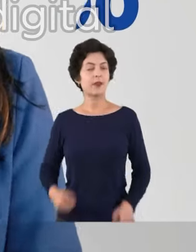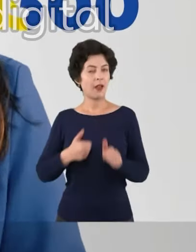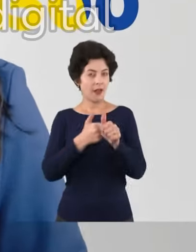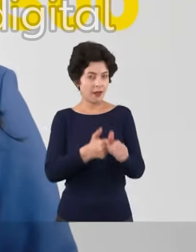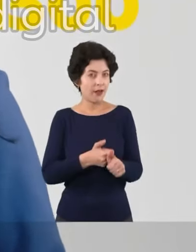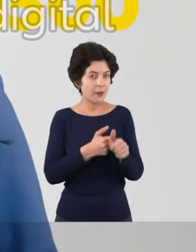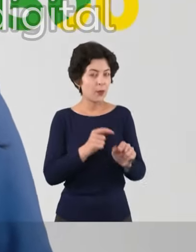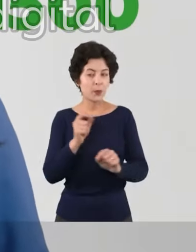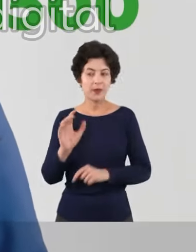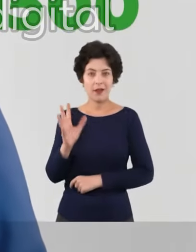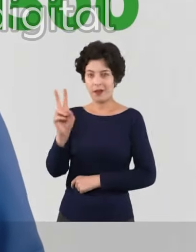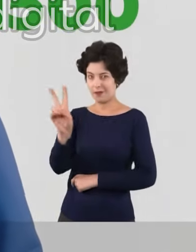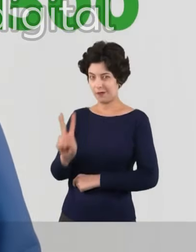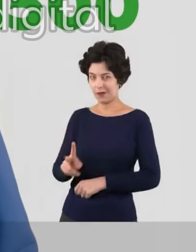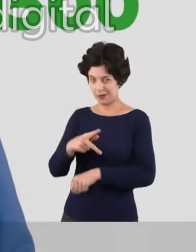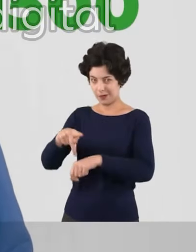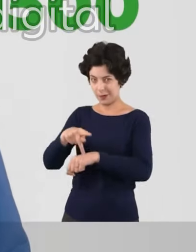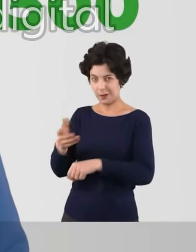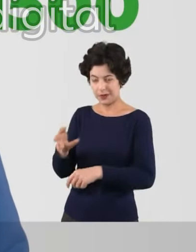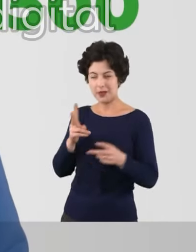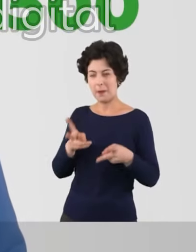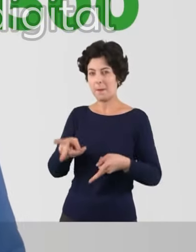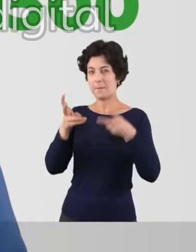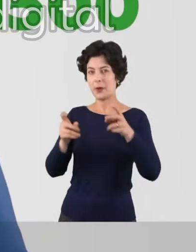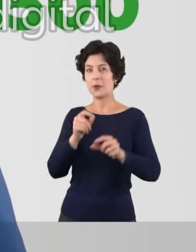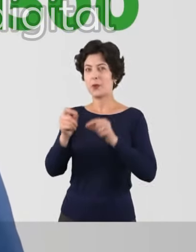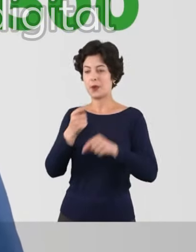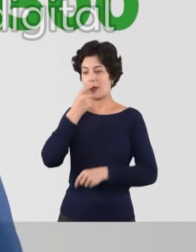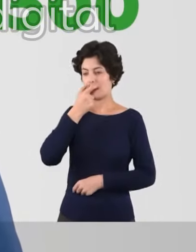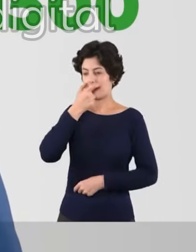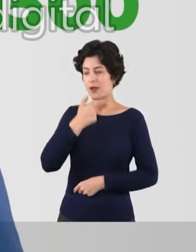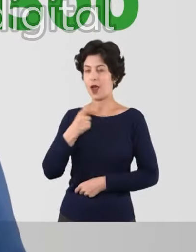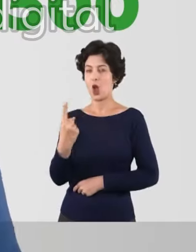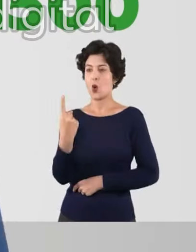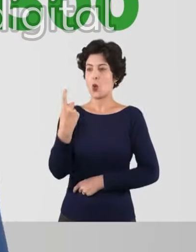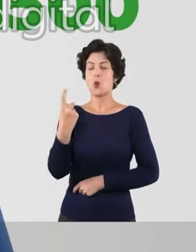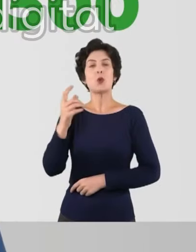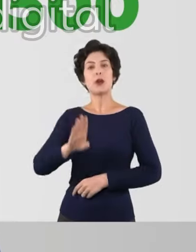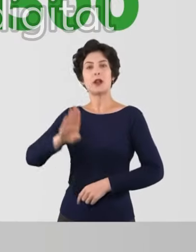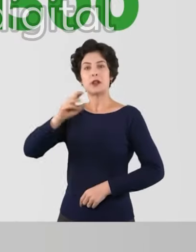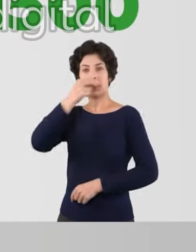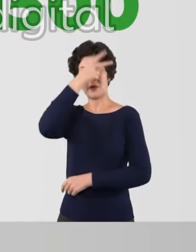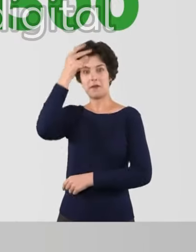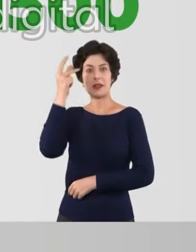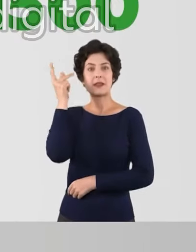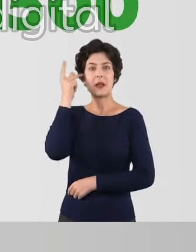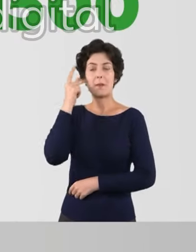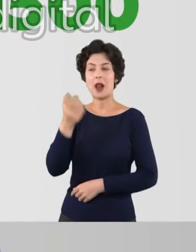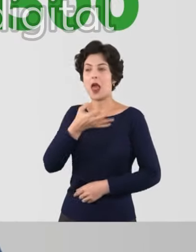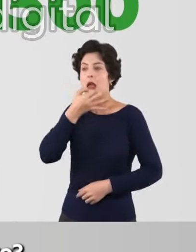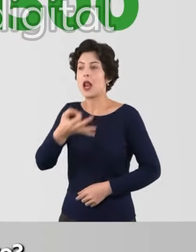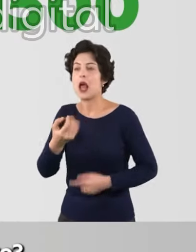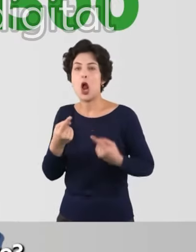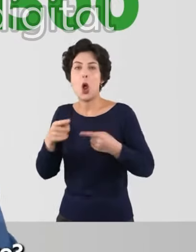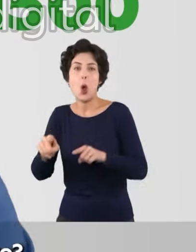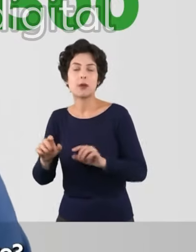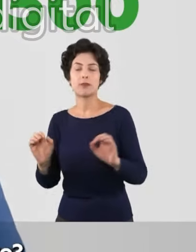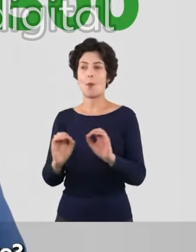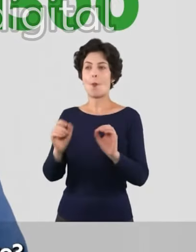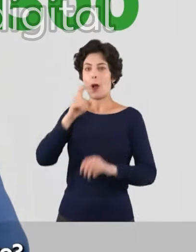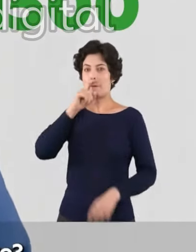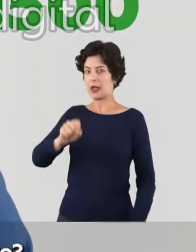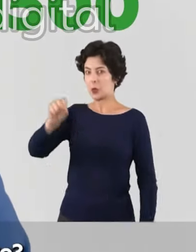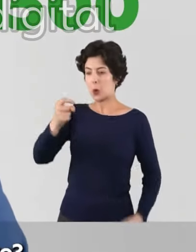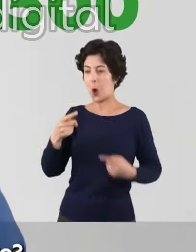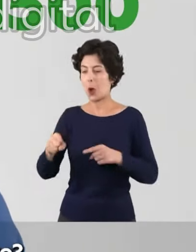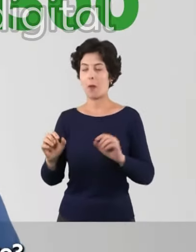Você está acompanhando o que está acontecendo na Venezuela? Você percebeu que Guilherme Boulos foi o único candidato à prefeitura de São Paulo que não criticou